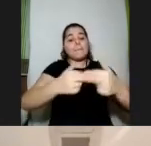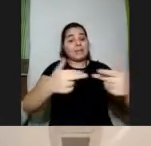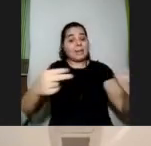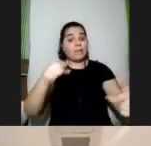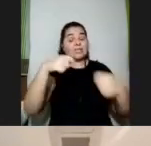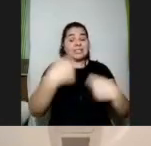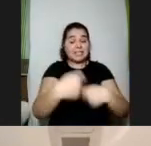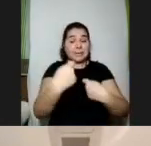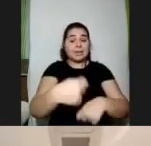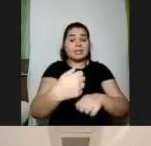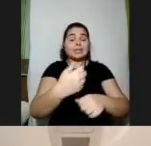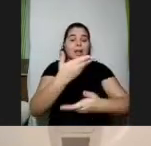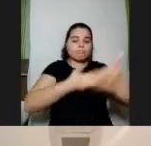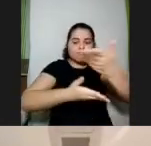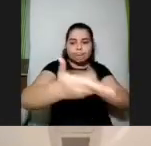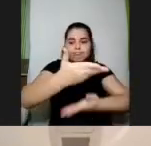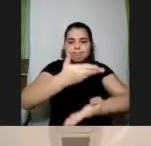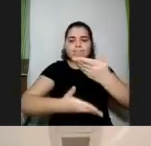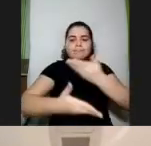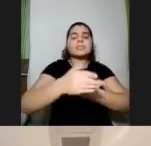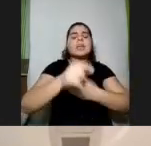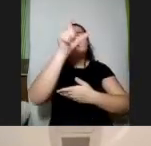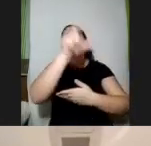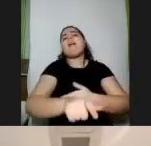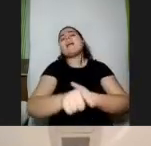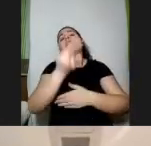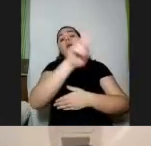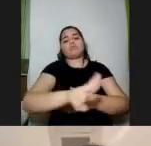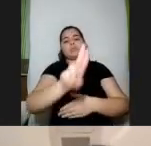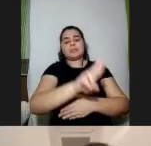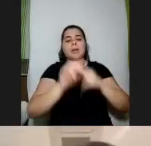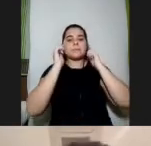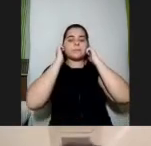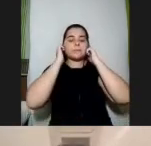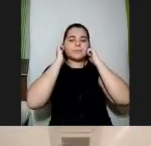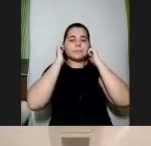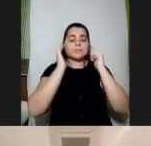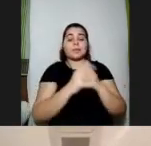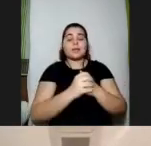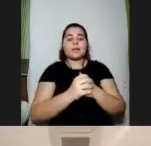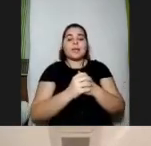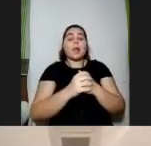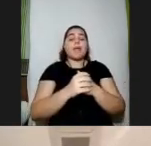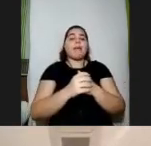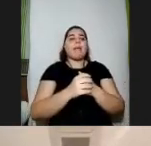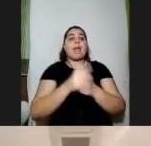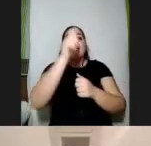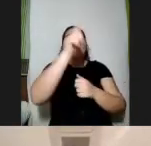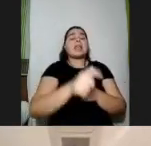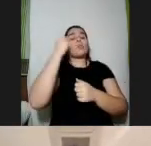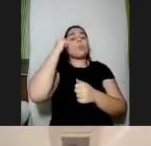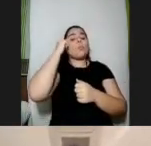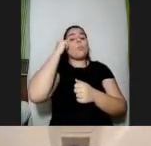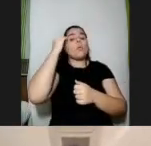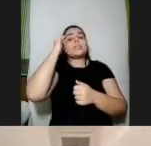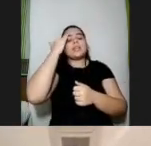com pessoas que tem um entendimento mais complicado são elas que vão nos dizer se